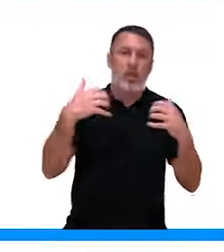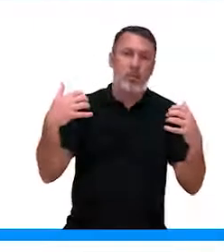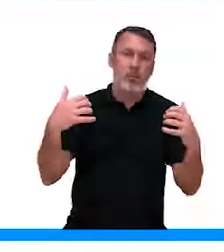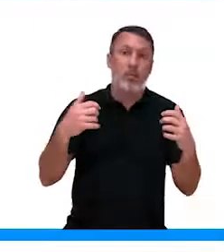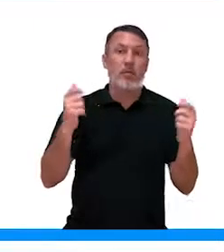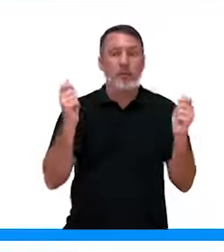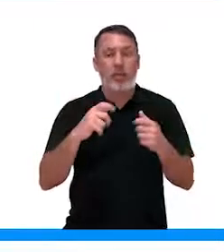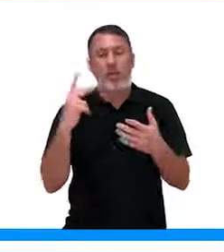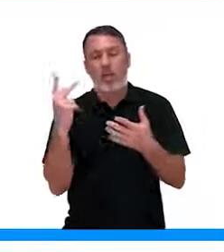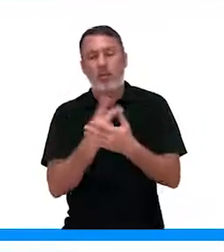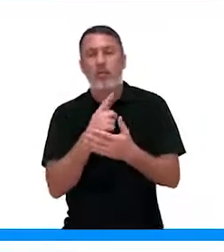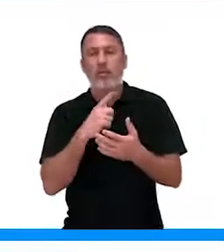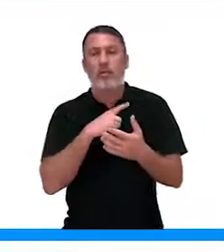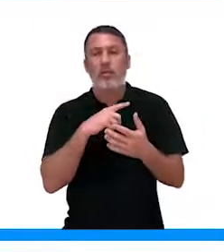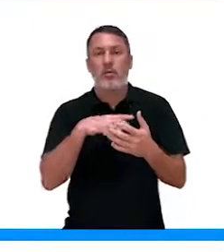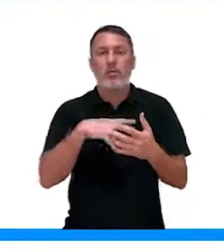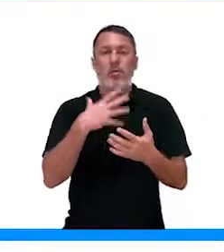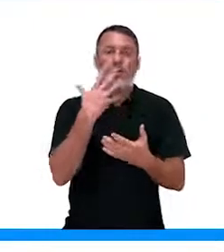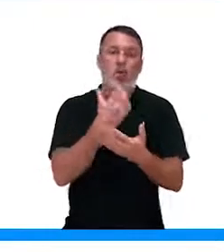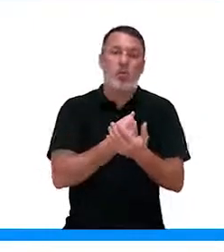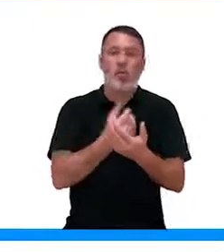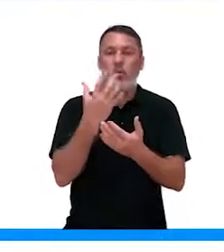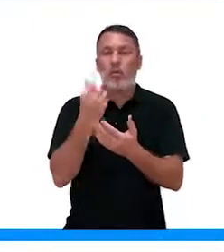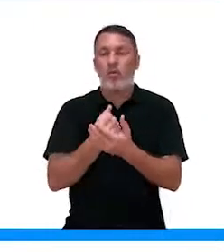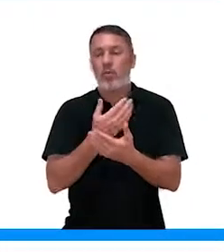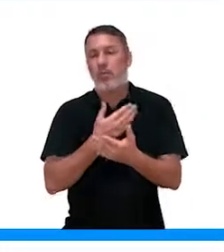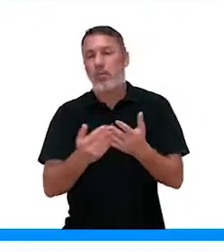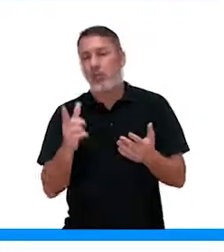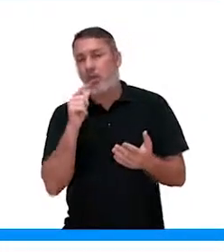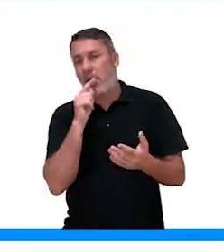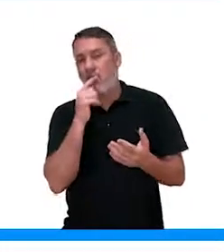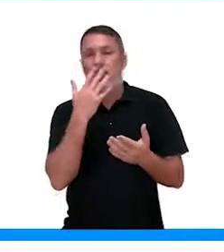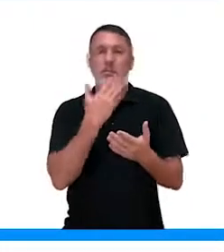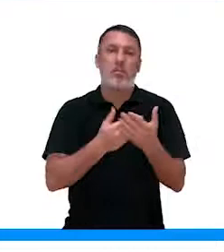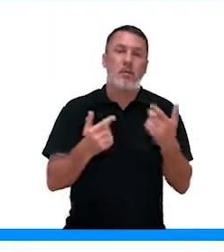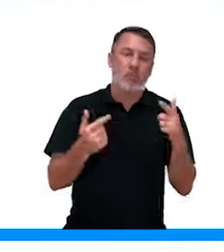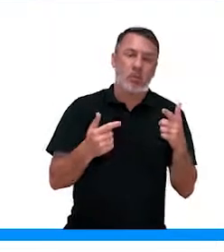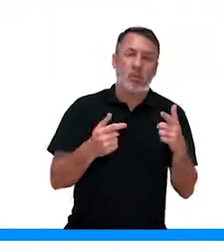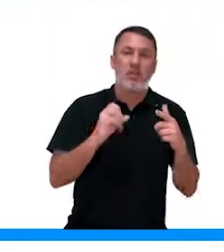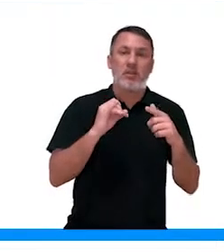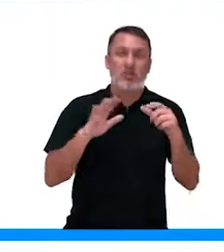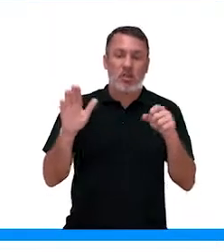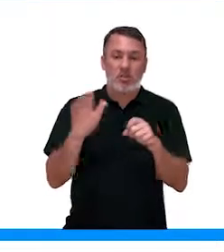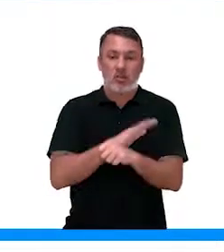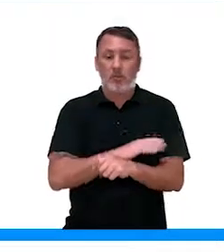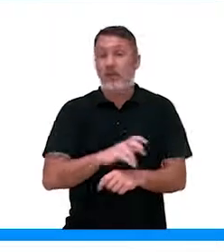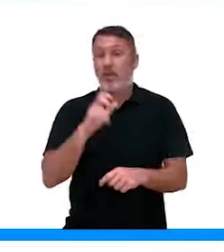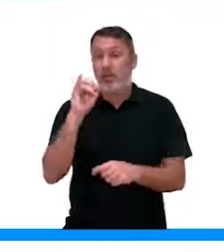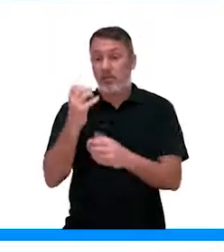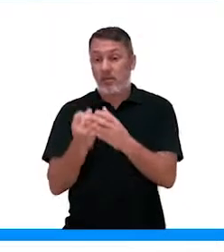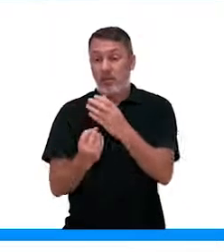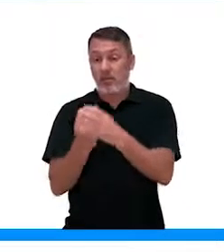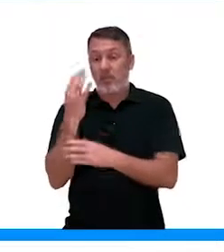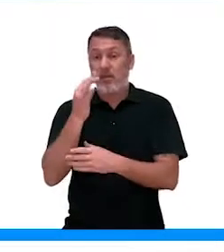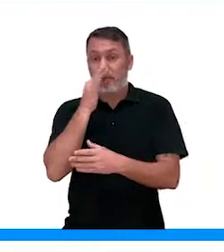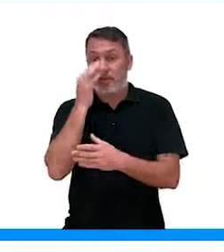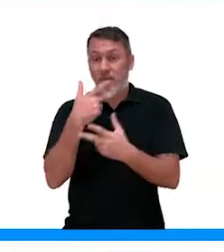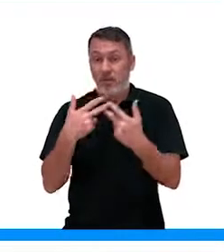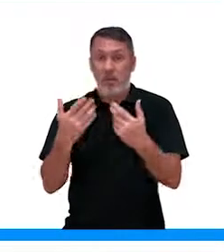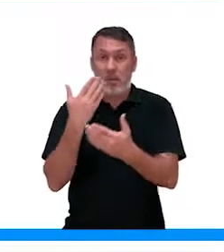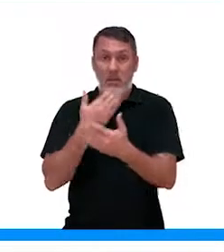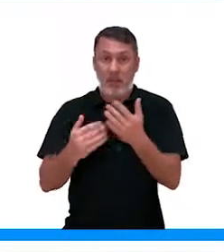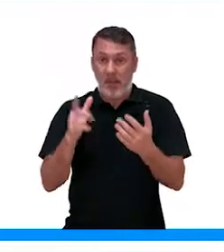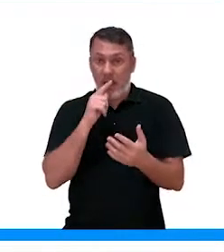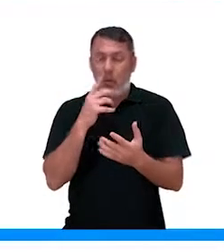então, se abre. Pode acontecer transpiração, pode perder água, porque a célula está cheia. Agora, se a planta perdeu água,